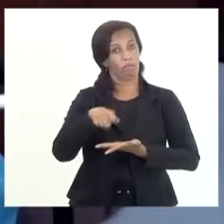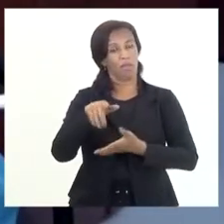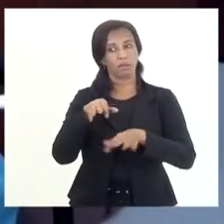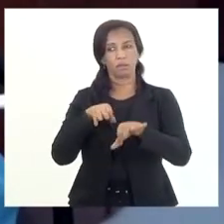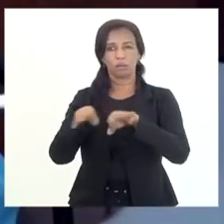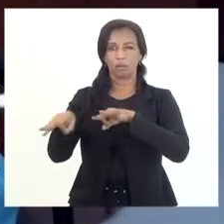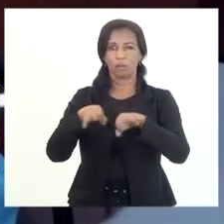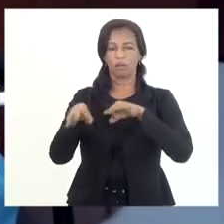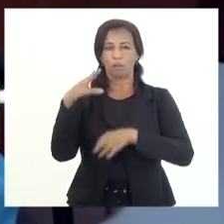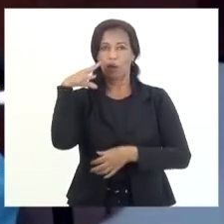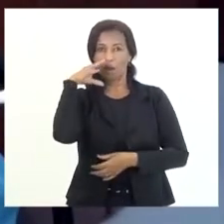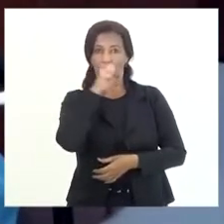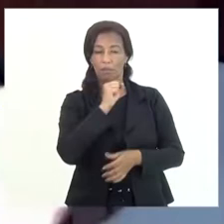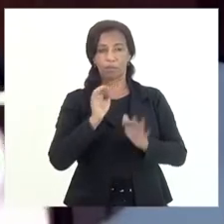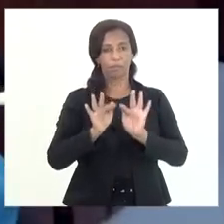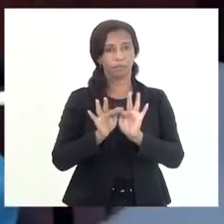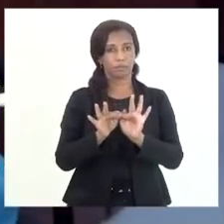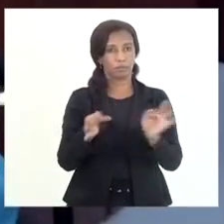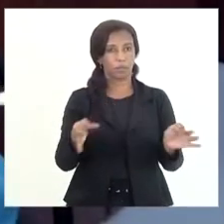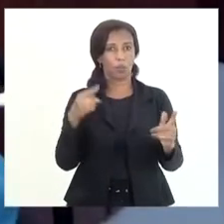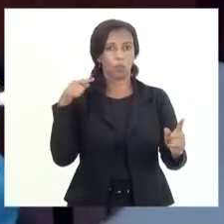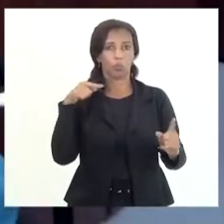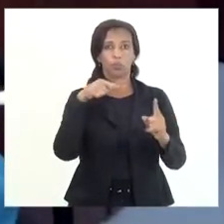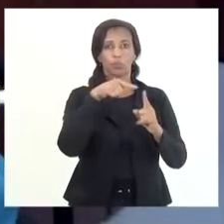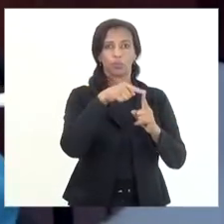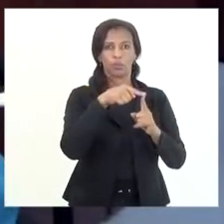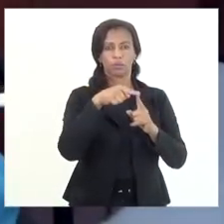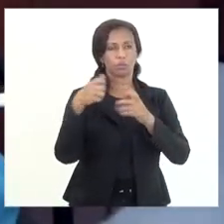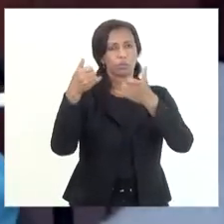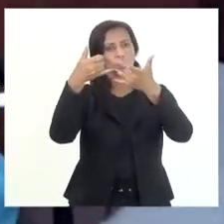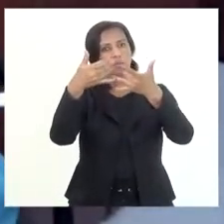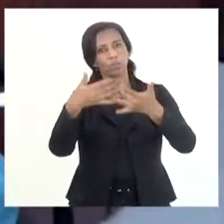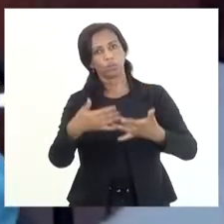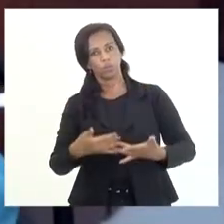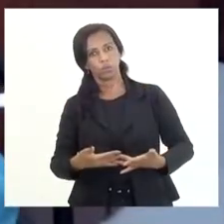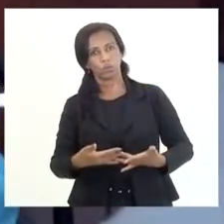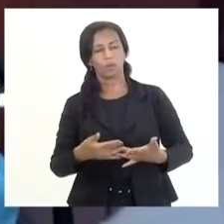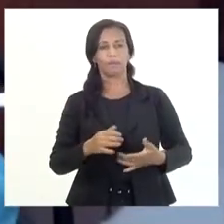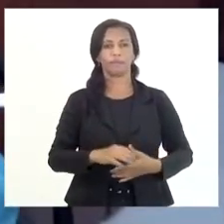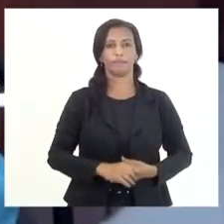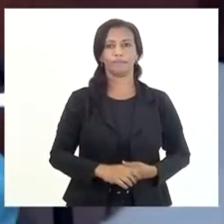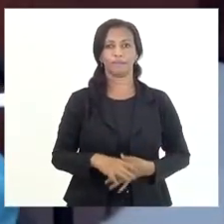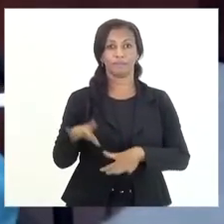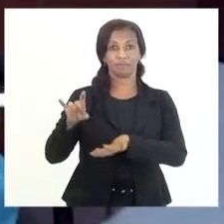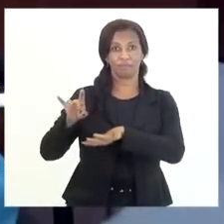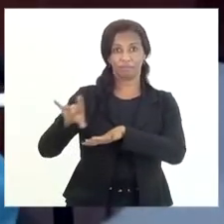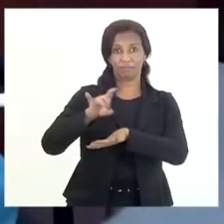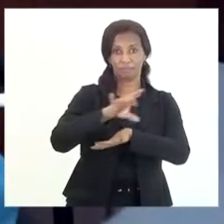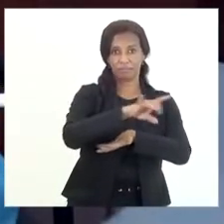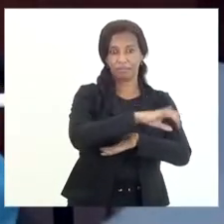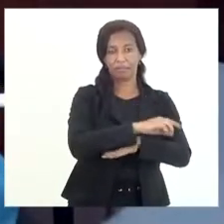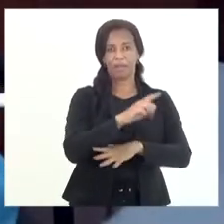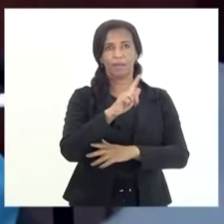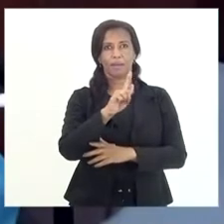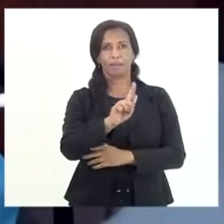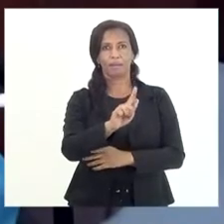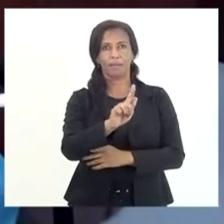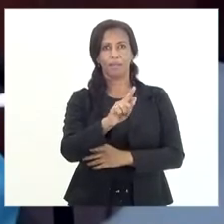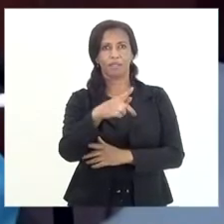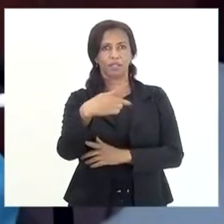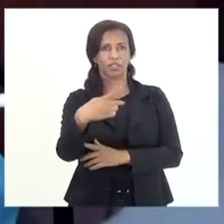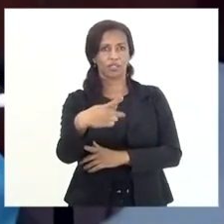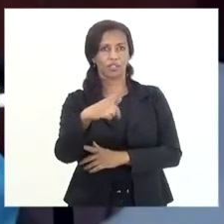rápida e simples e objetiva de definir a função das especializadas. A PG-18